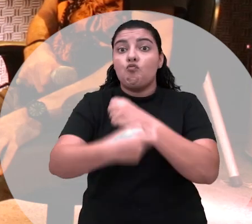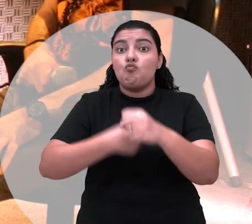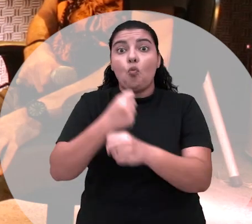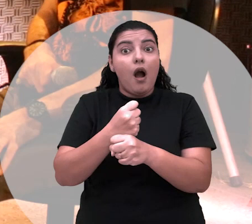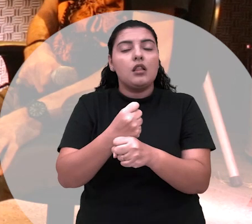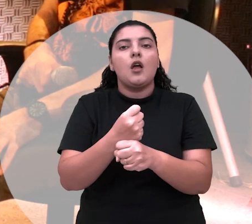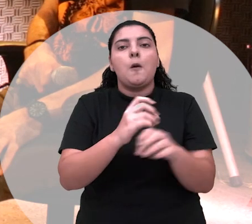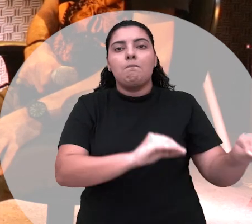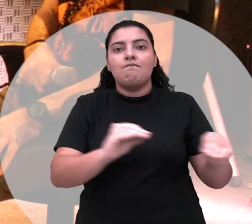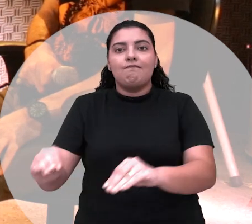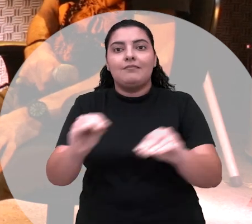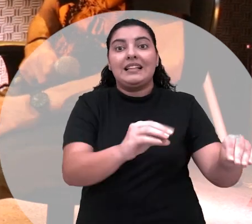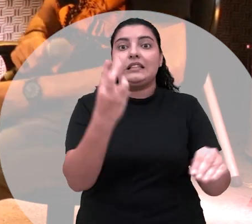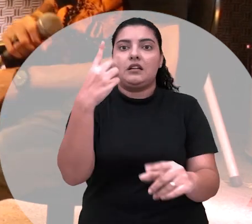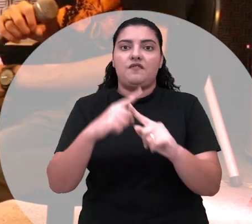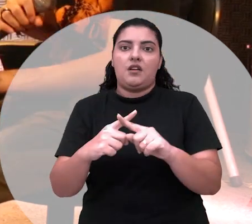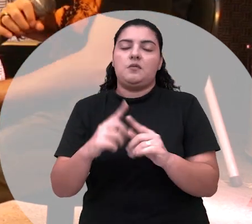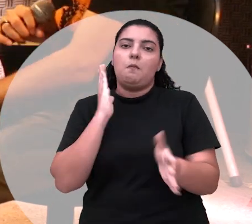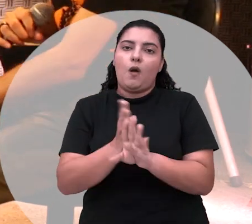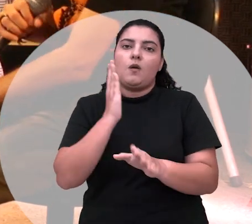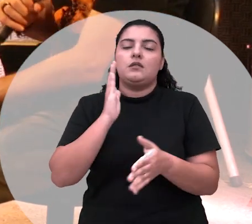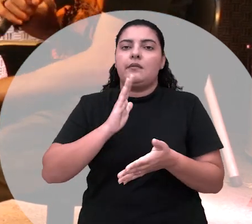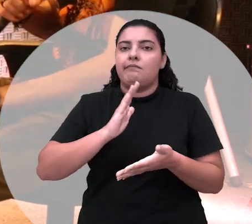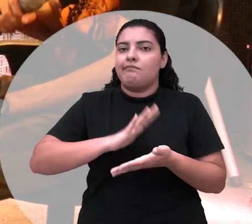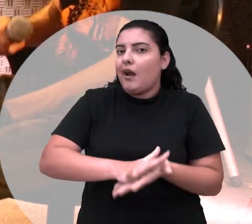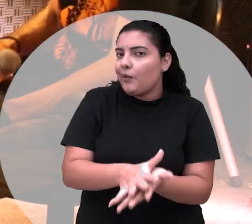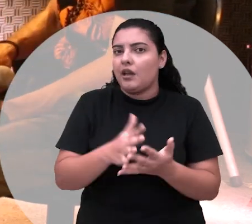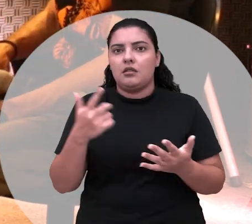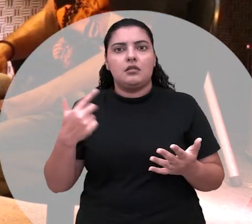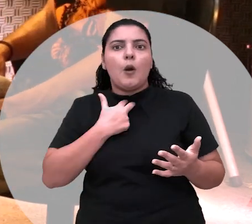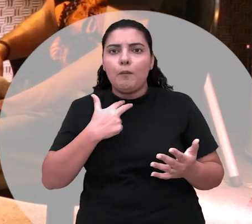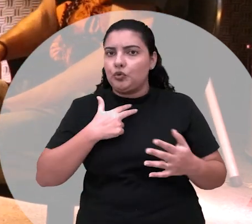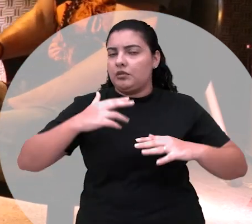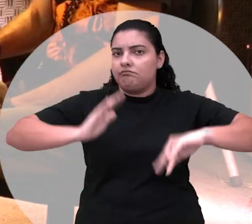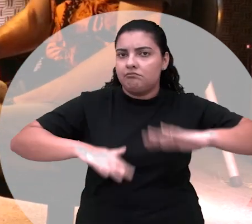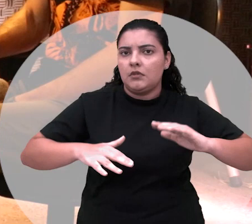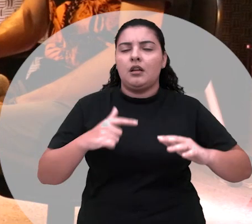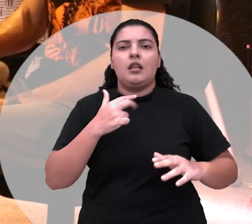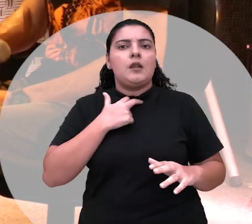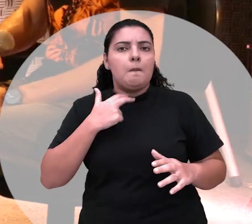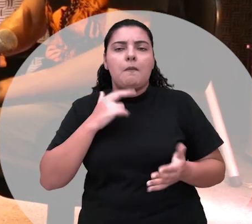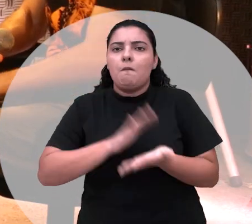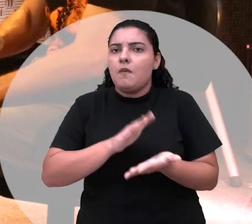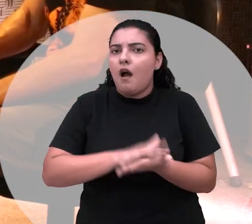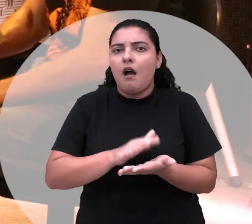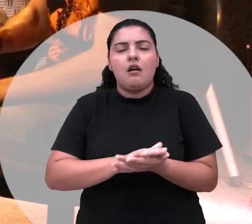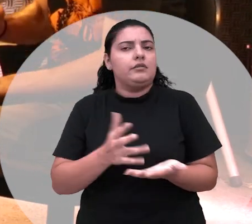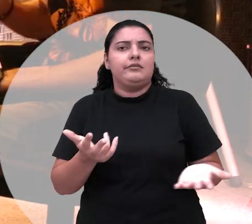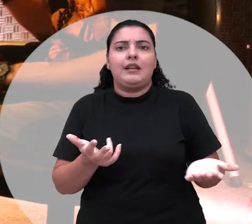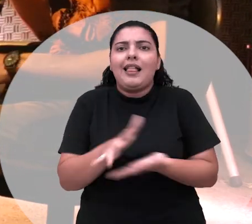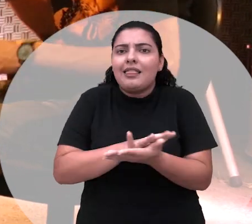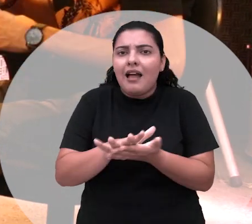dentro de um ano, por causa do preconceito. Não batia tambor, não batia palma, o caboclo não cantava, simplesmente